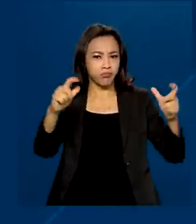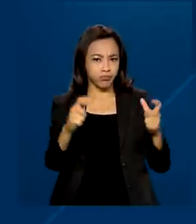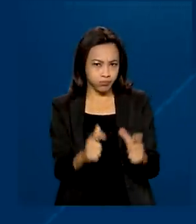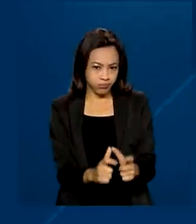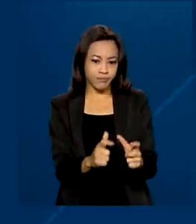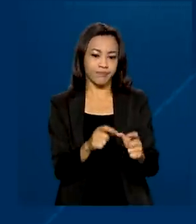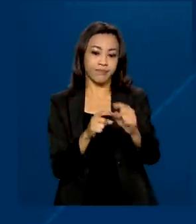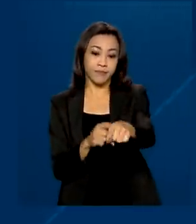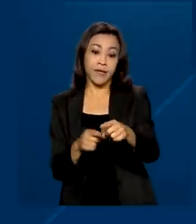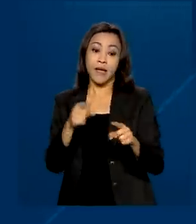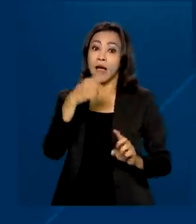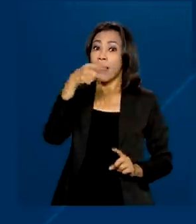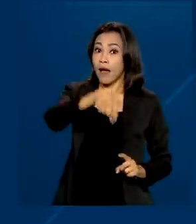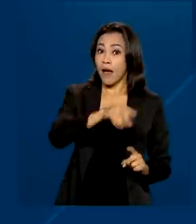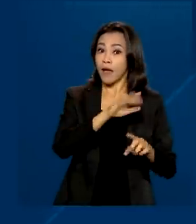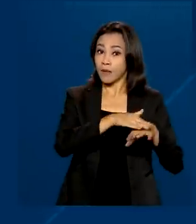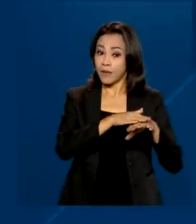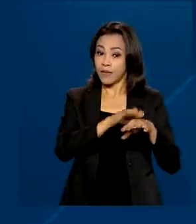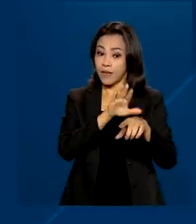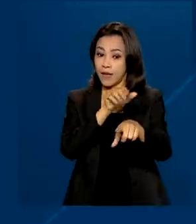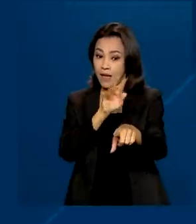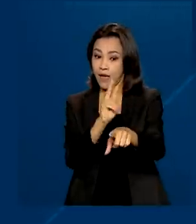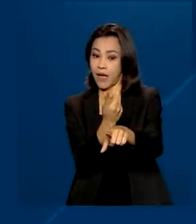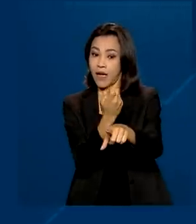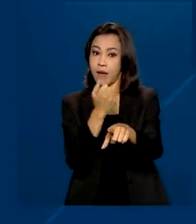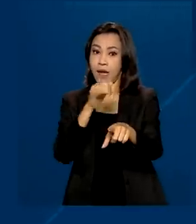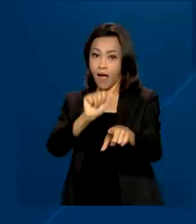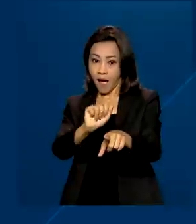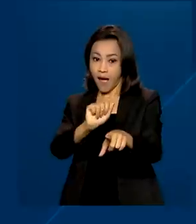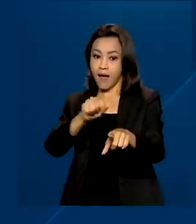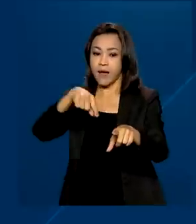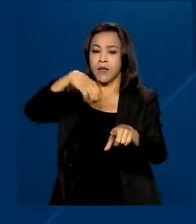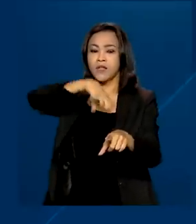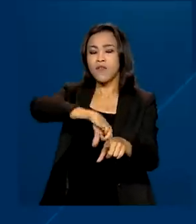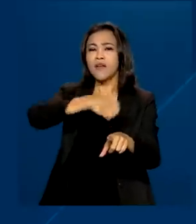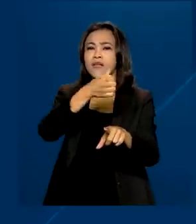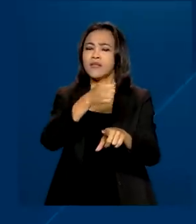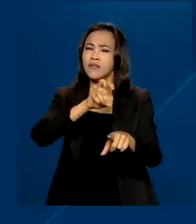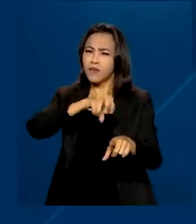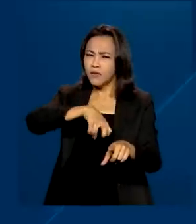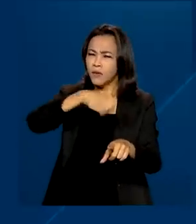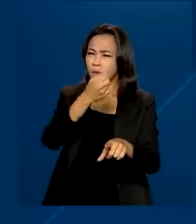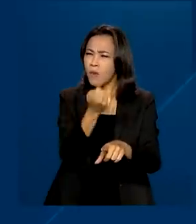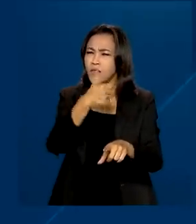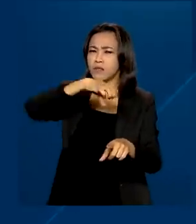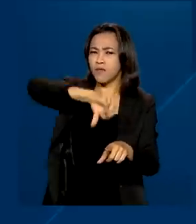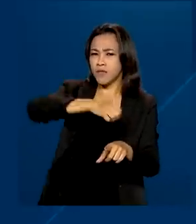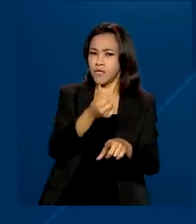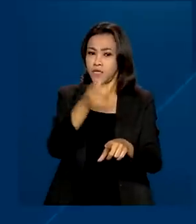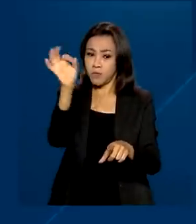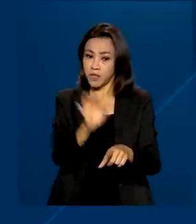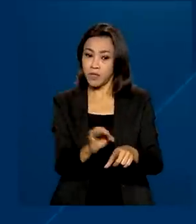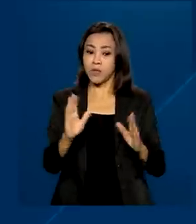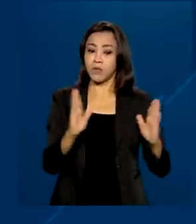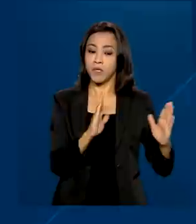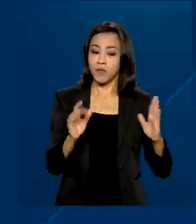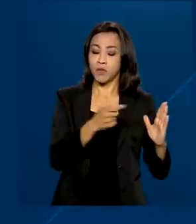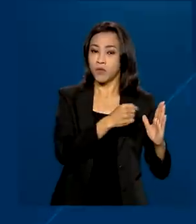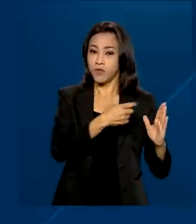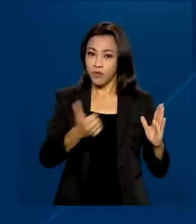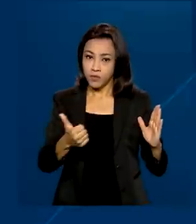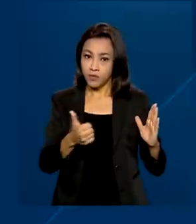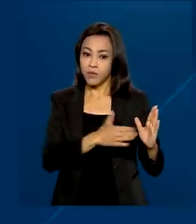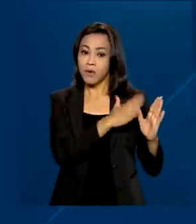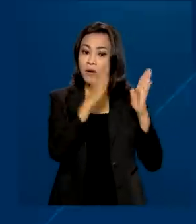A hepatite A, por exemplo, caiu quase 96% entre 2011 e 2021. Mas o número de